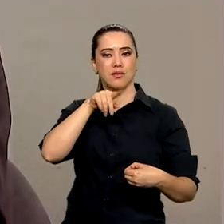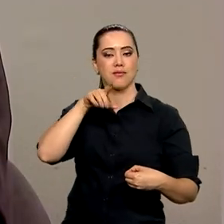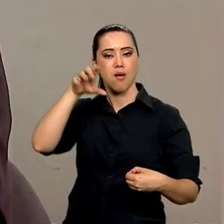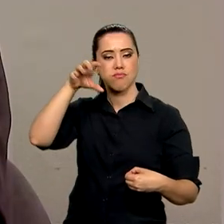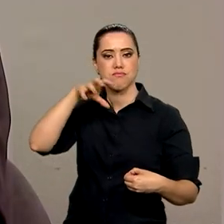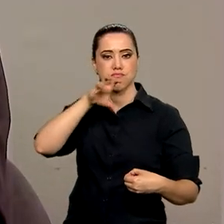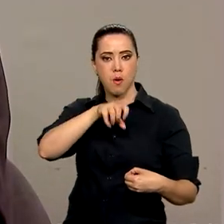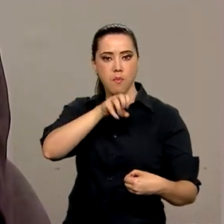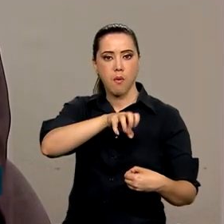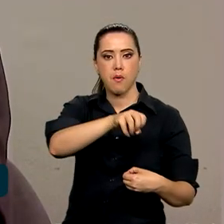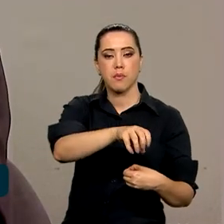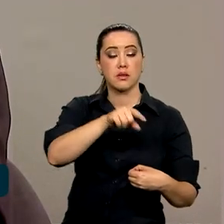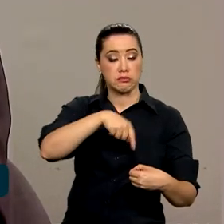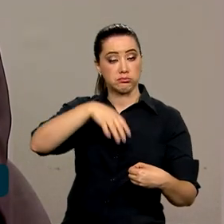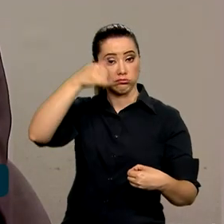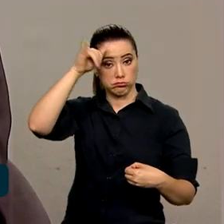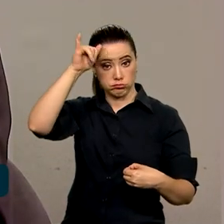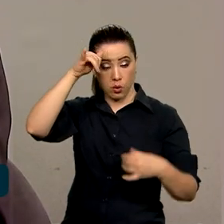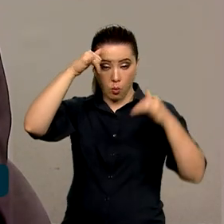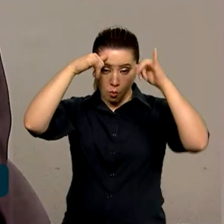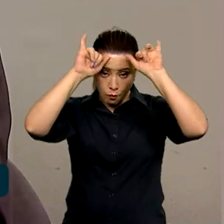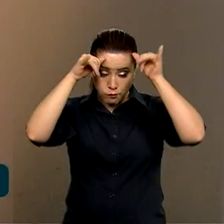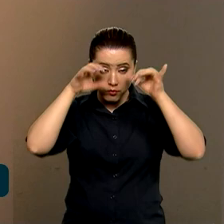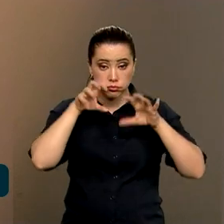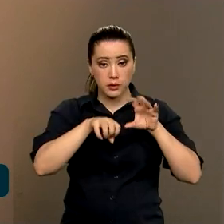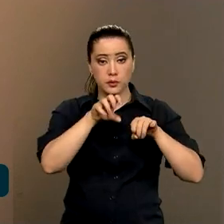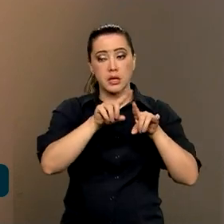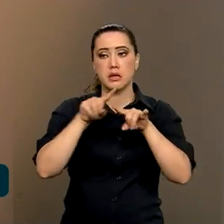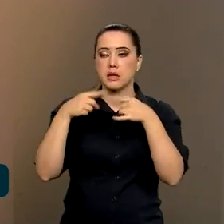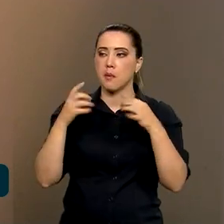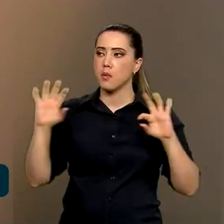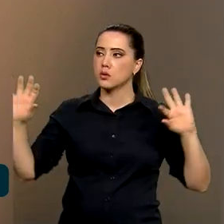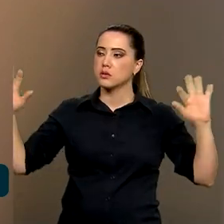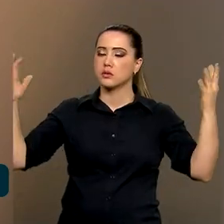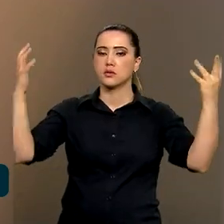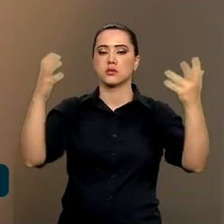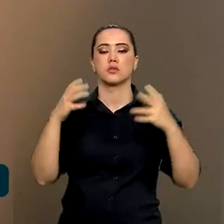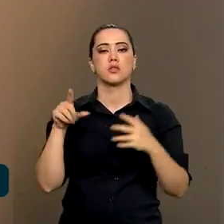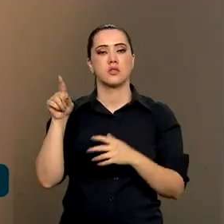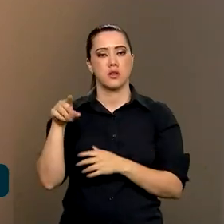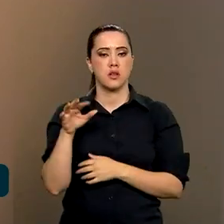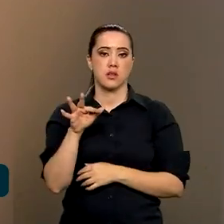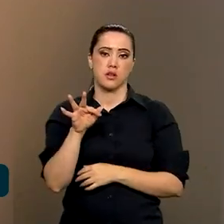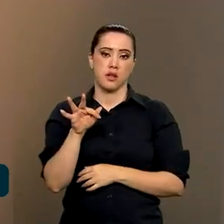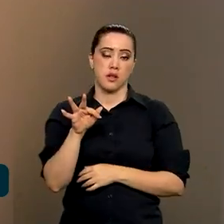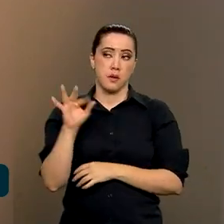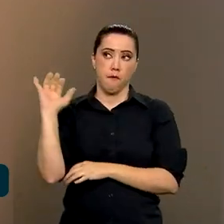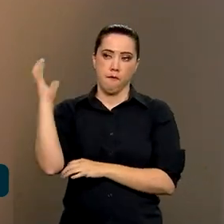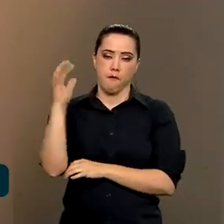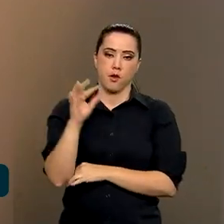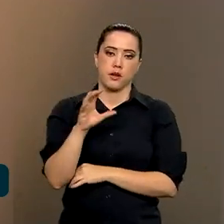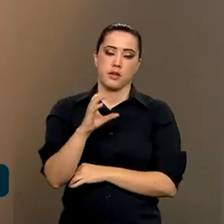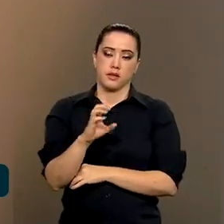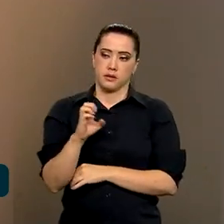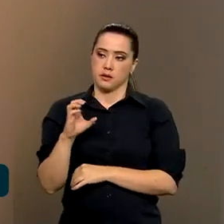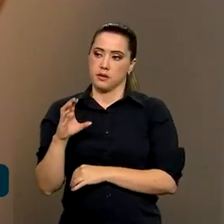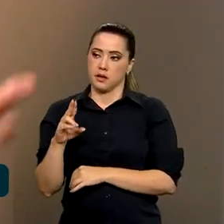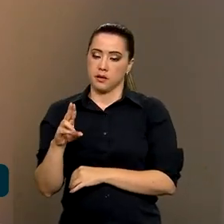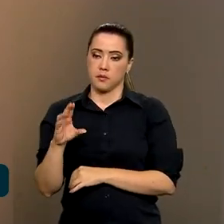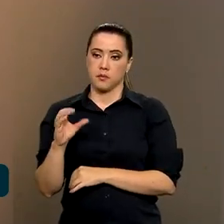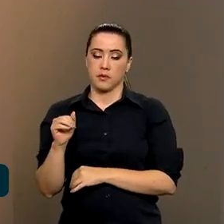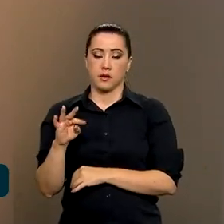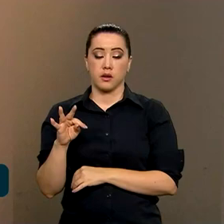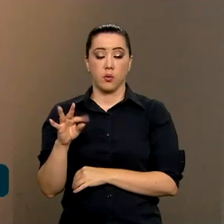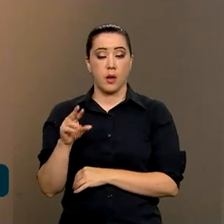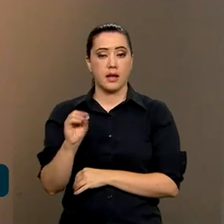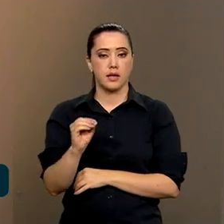vezes, você pode ter até florestas, né? Eucalipto ao redor daquela área. E você consegue aumentar outros parâmetros, como o